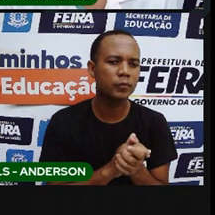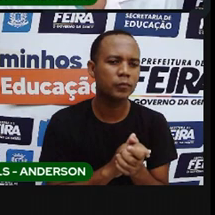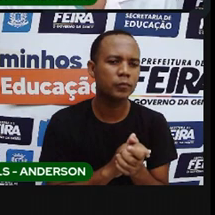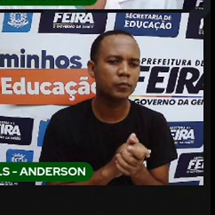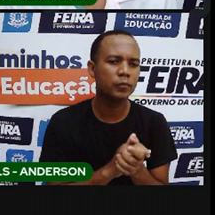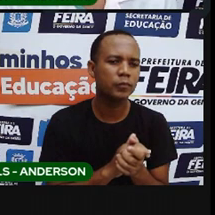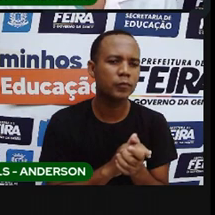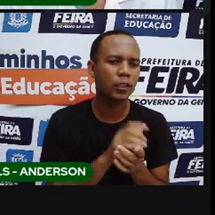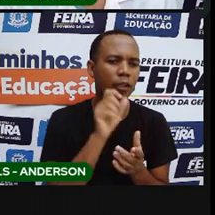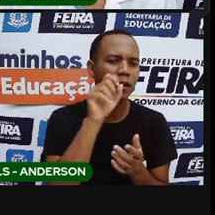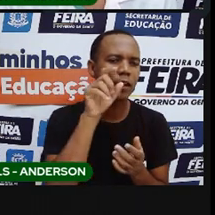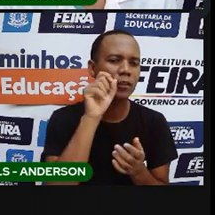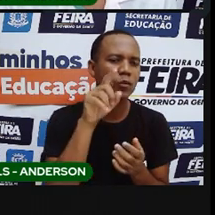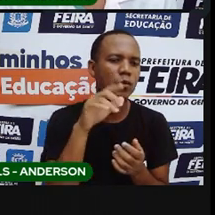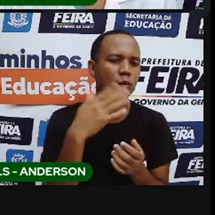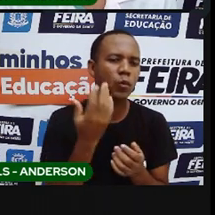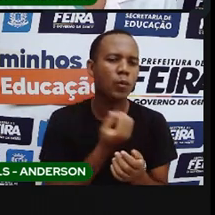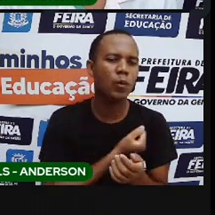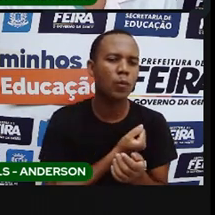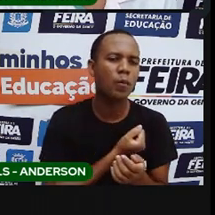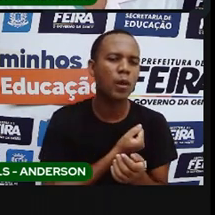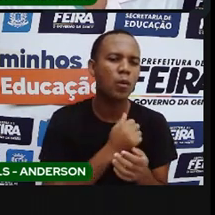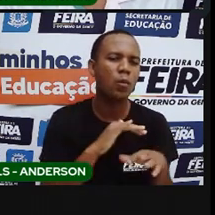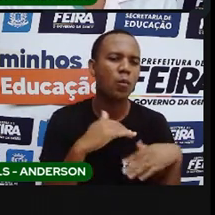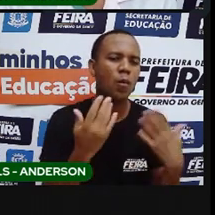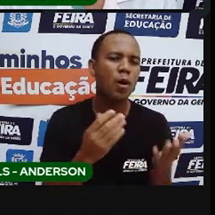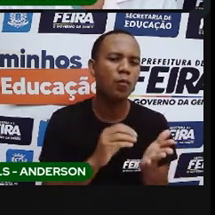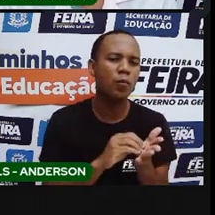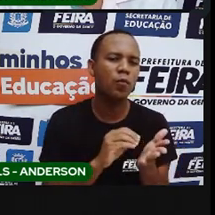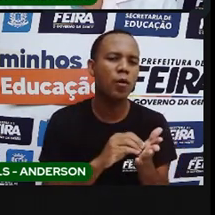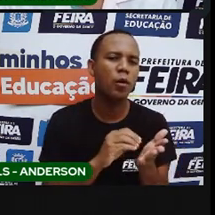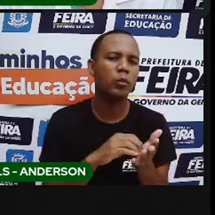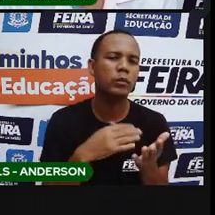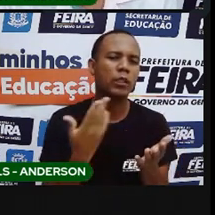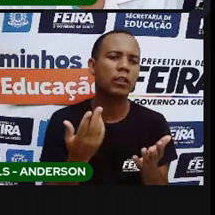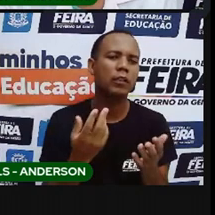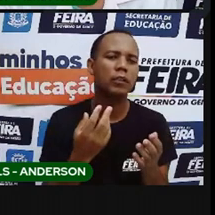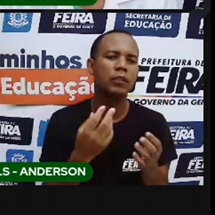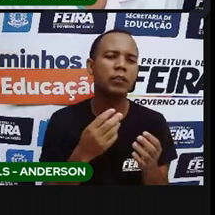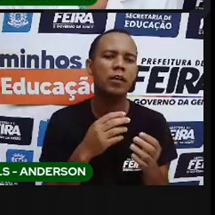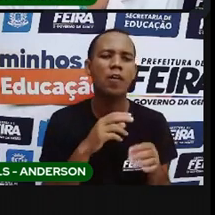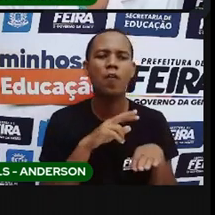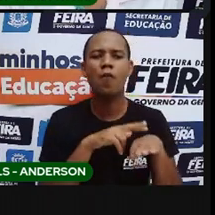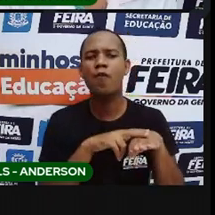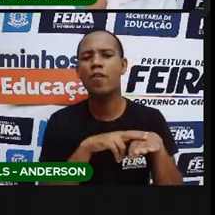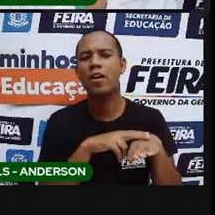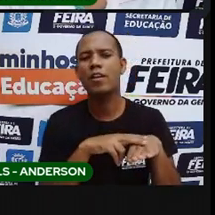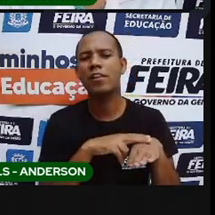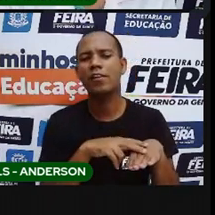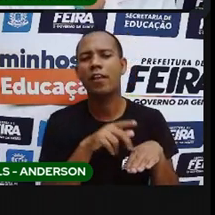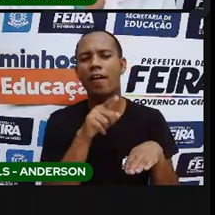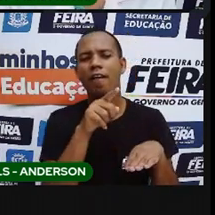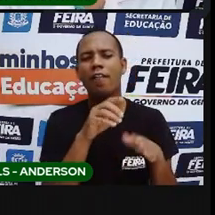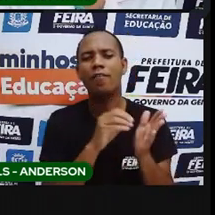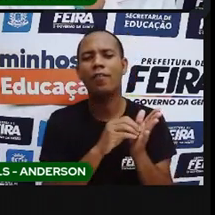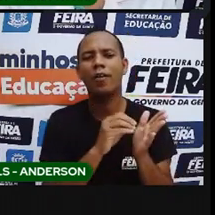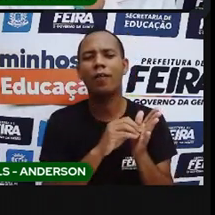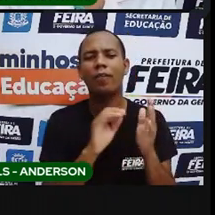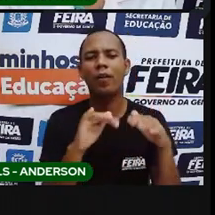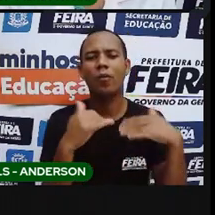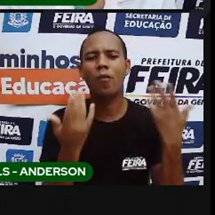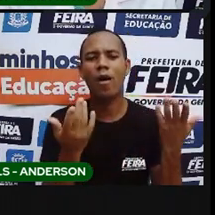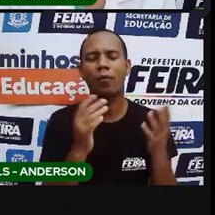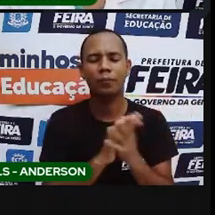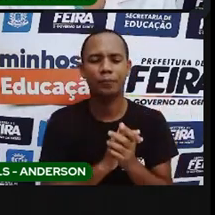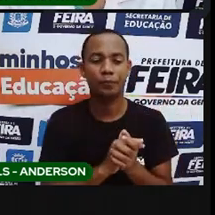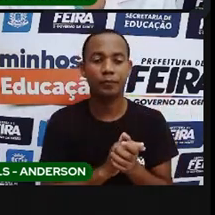Quais são os segredos para descobrir os números da parte verde, para ele chegar até o brinquedo favorito dele? E você? Qual o seu